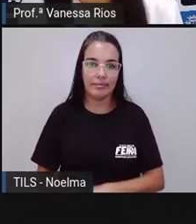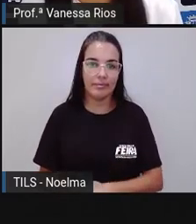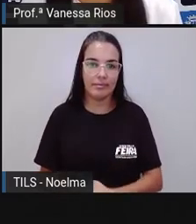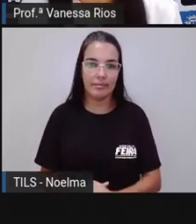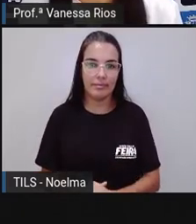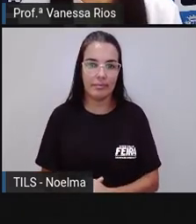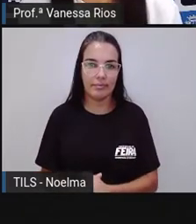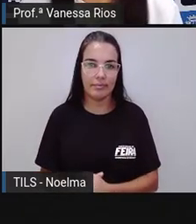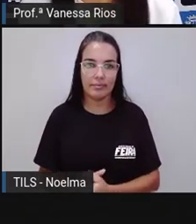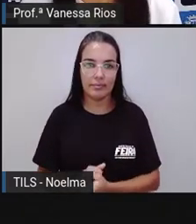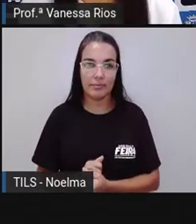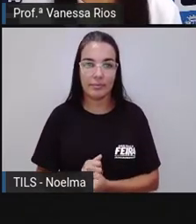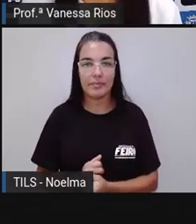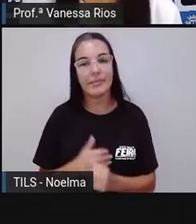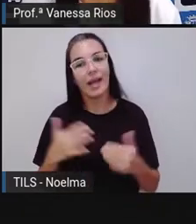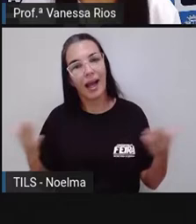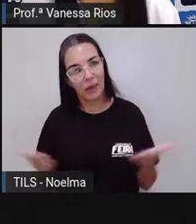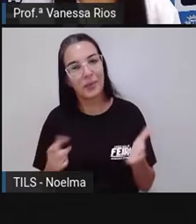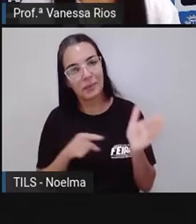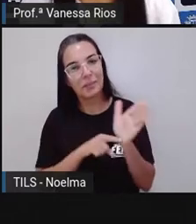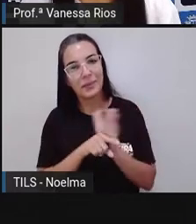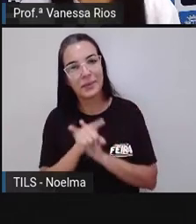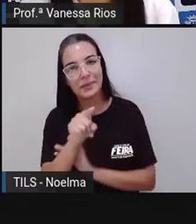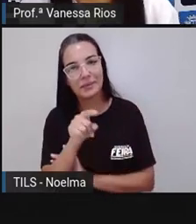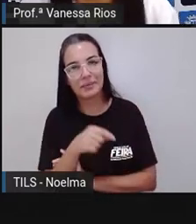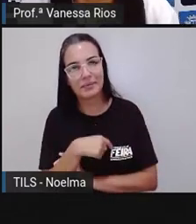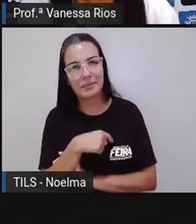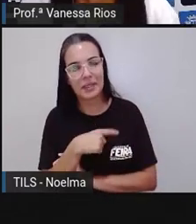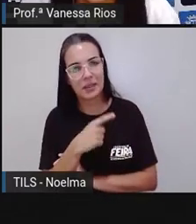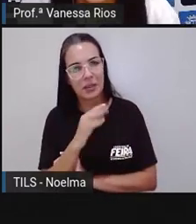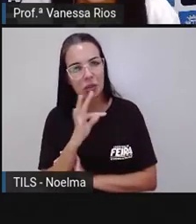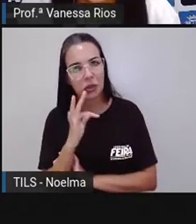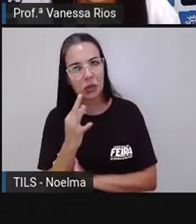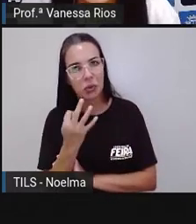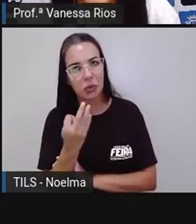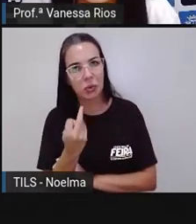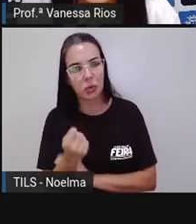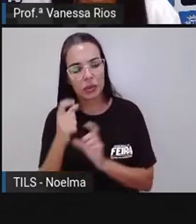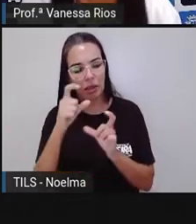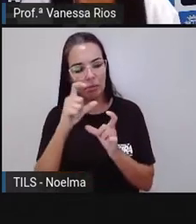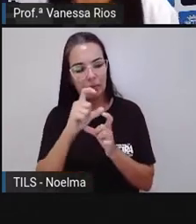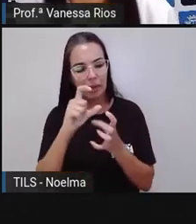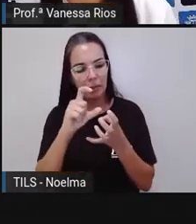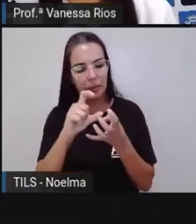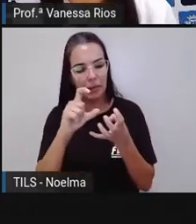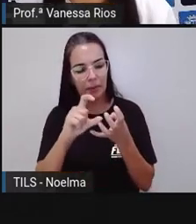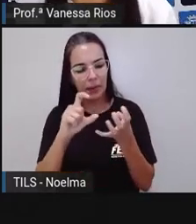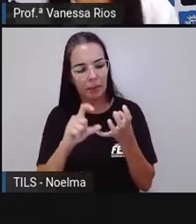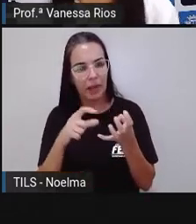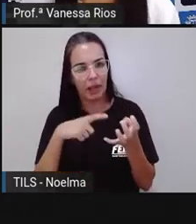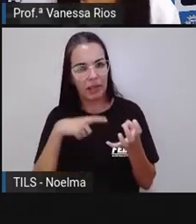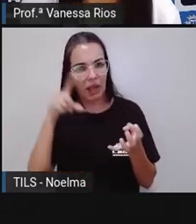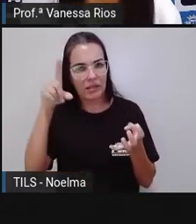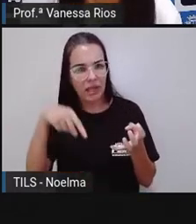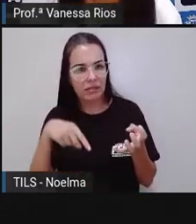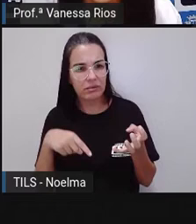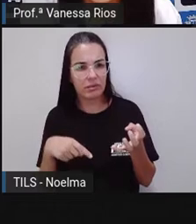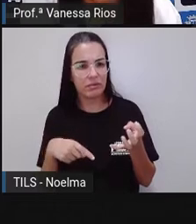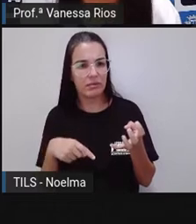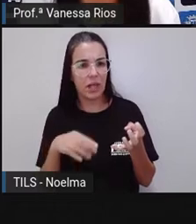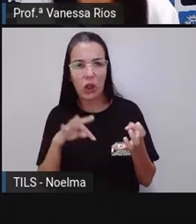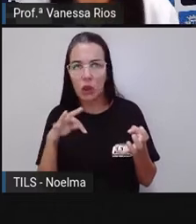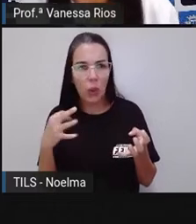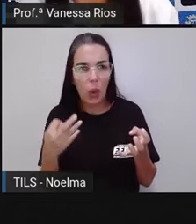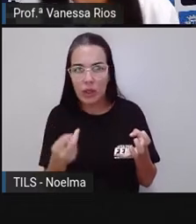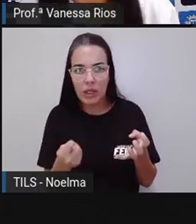E agora a Pro pergunta, né? Toda sílaba tônica é acentuada? Diante do que a Pro acabou de falar,